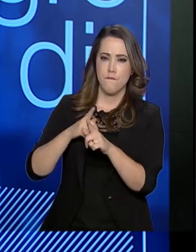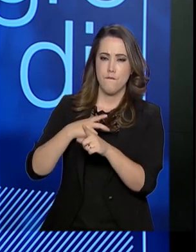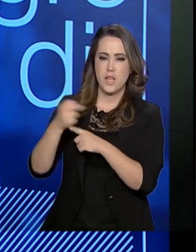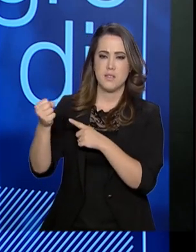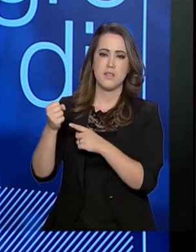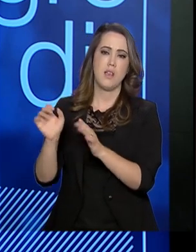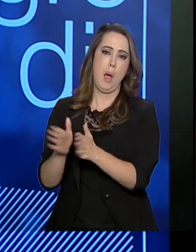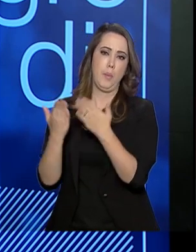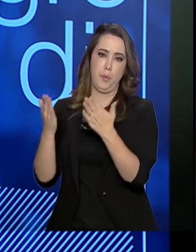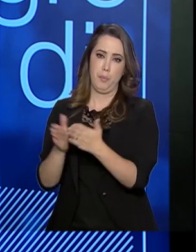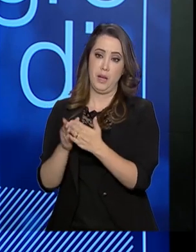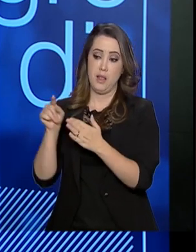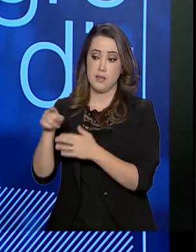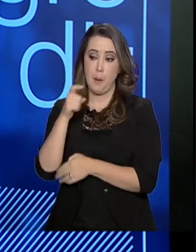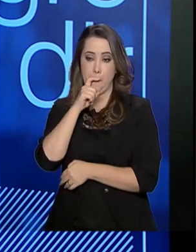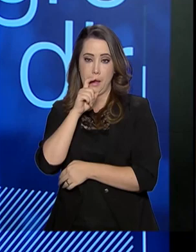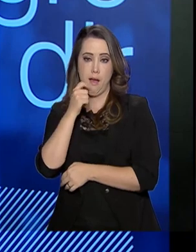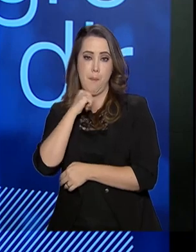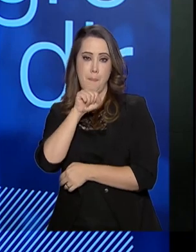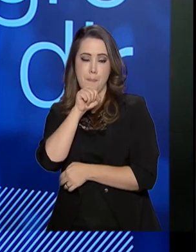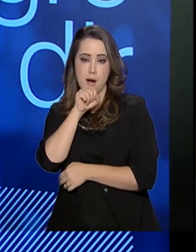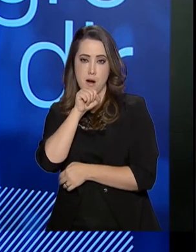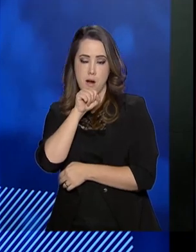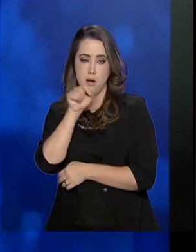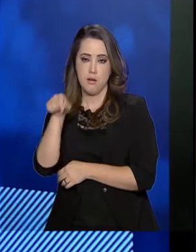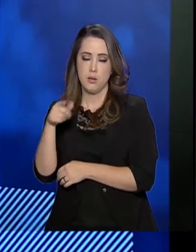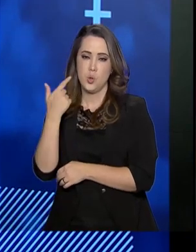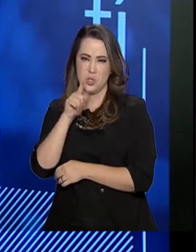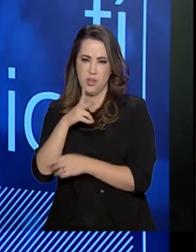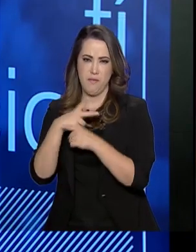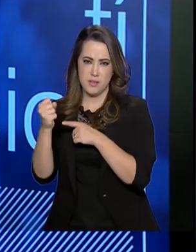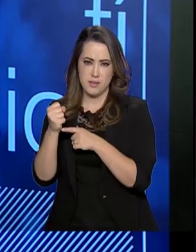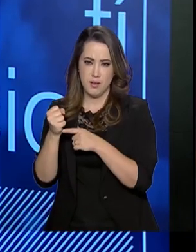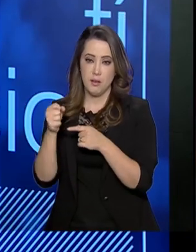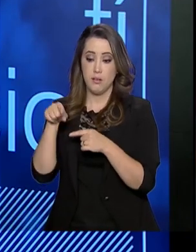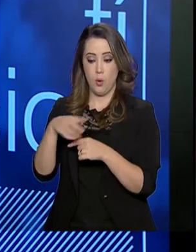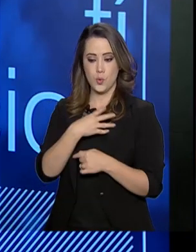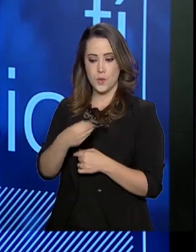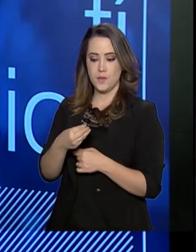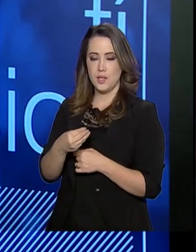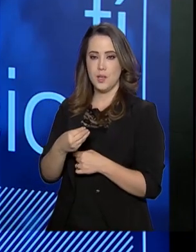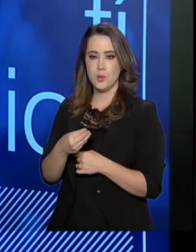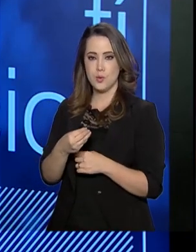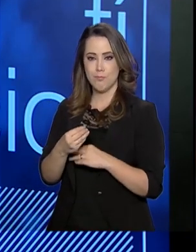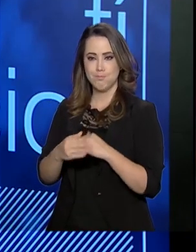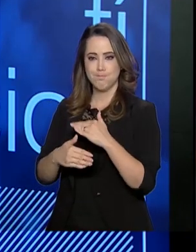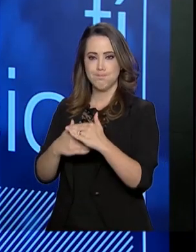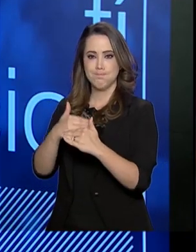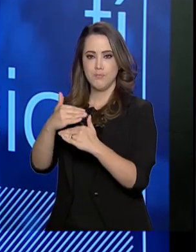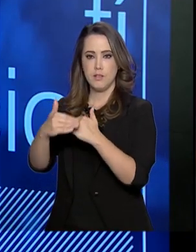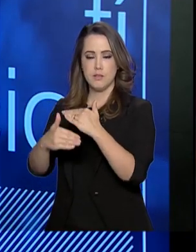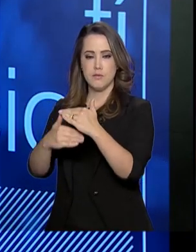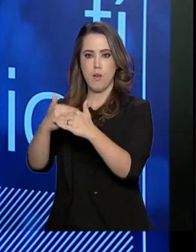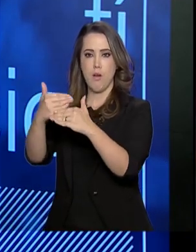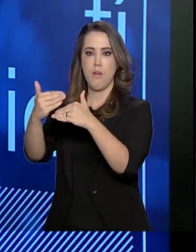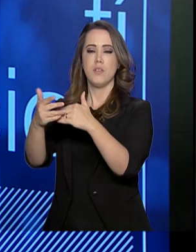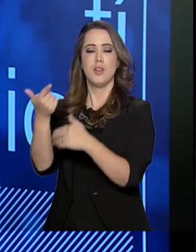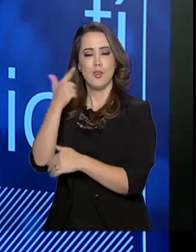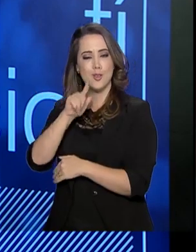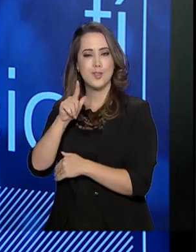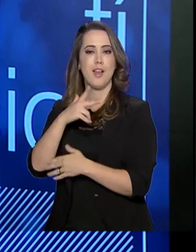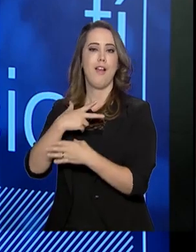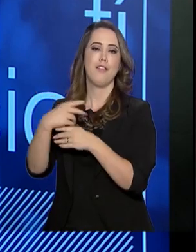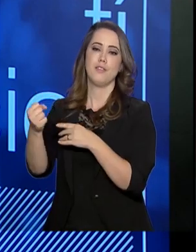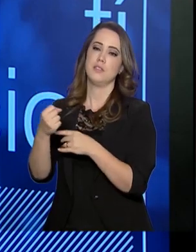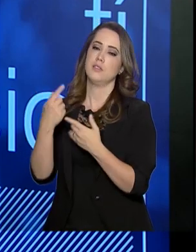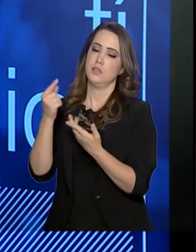ser dada a oportunidade aos seus filhos de terem esse passo adiante. envolve o Bolsa Família e